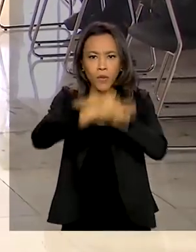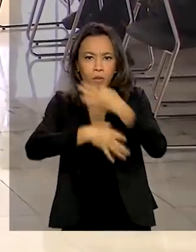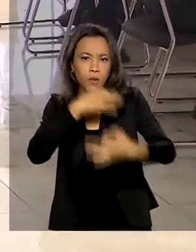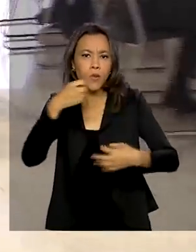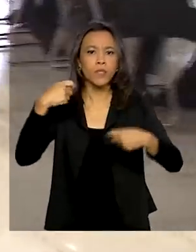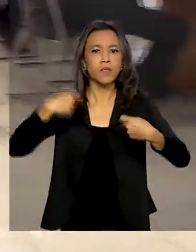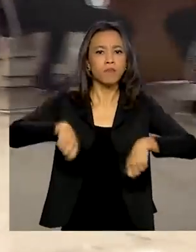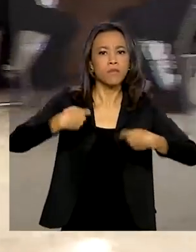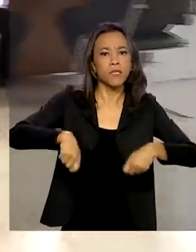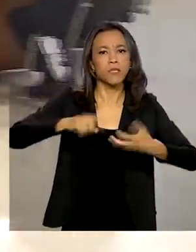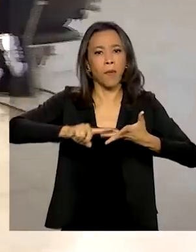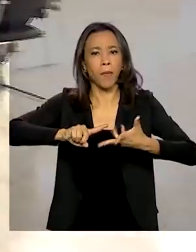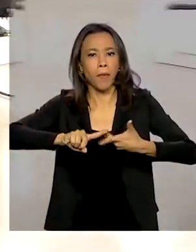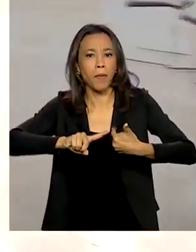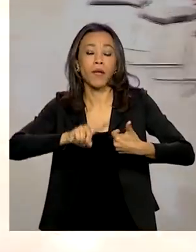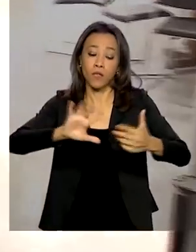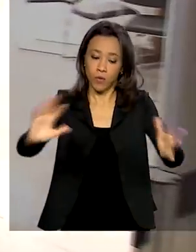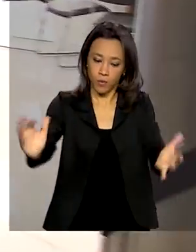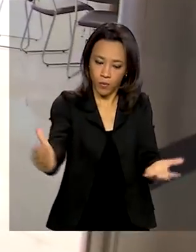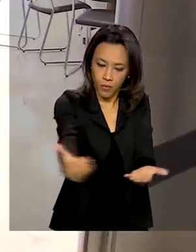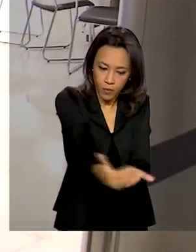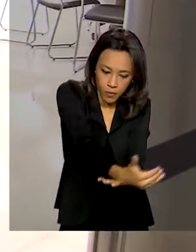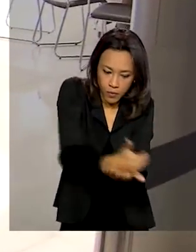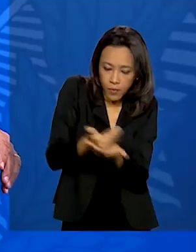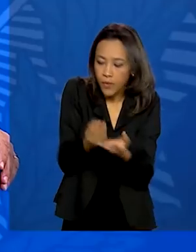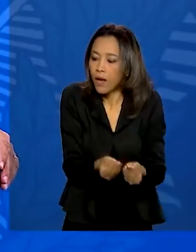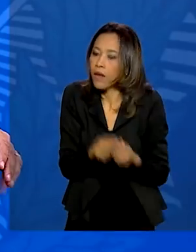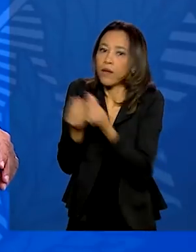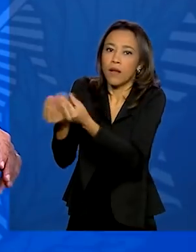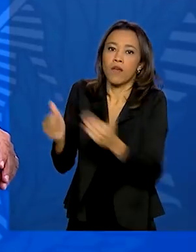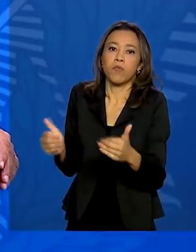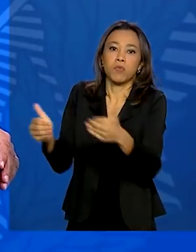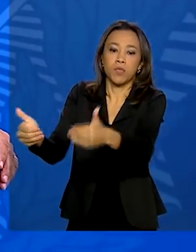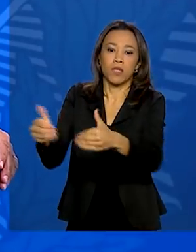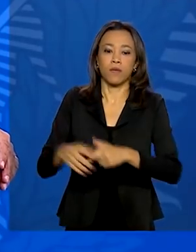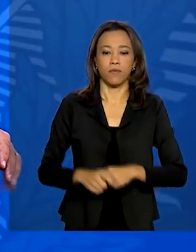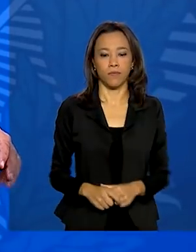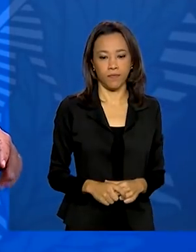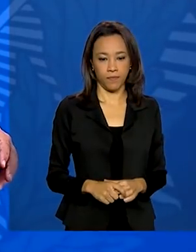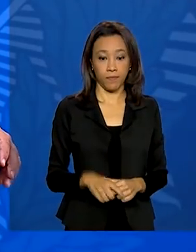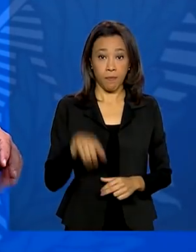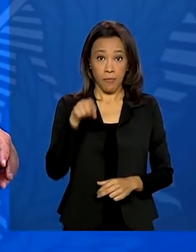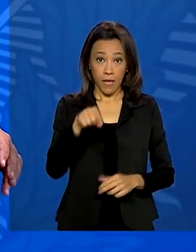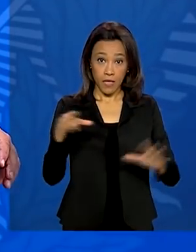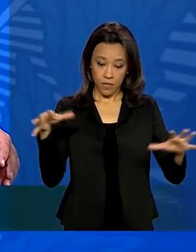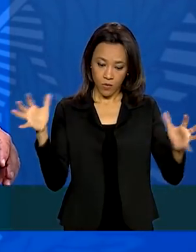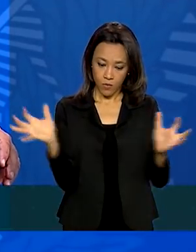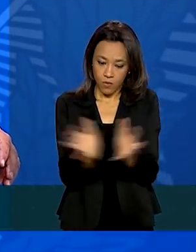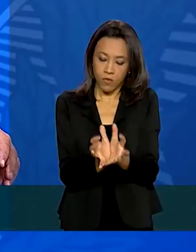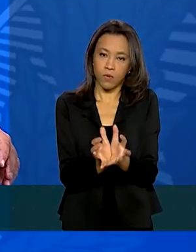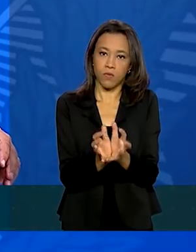necessidades. As demandas são encaminhadas aos ministérios. Esse COP mantém a